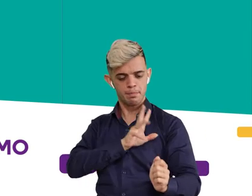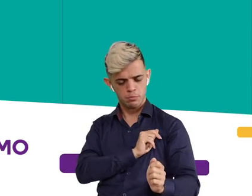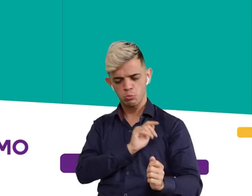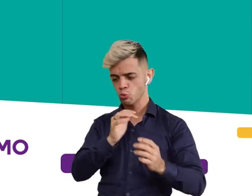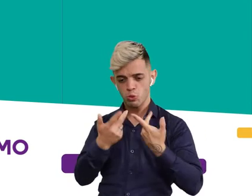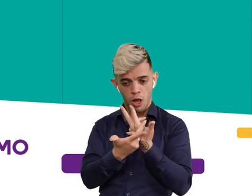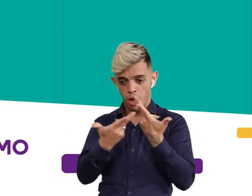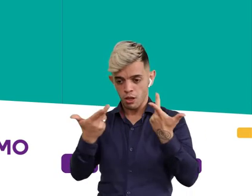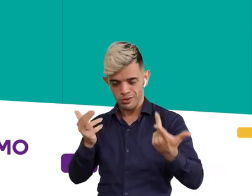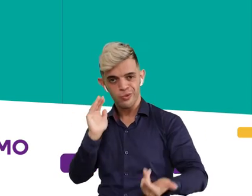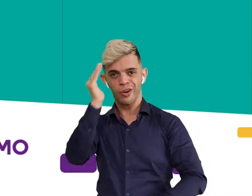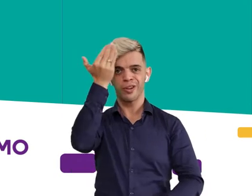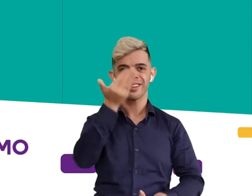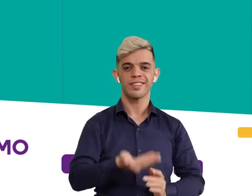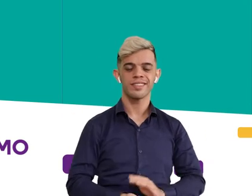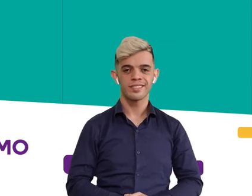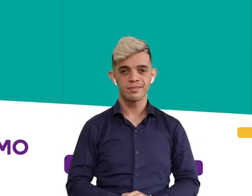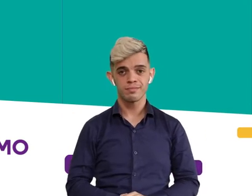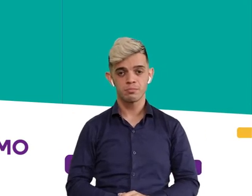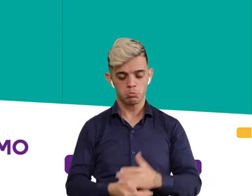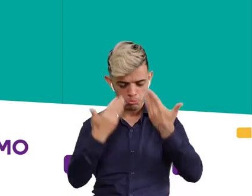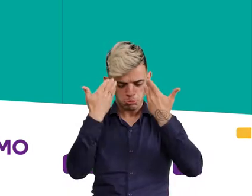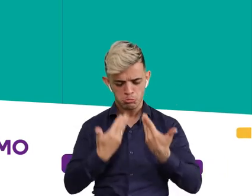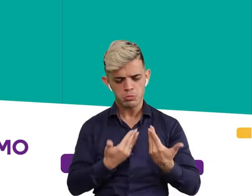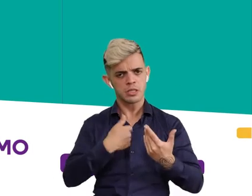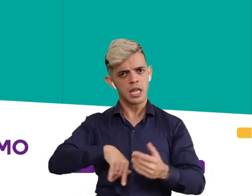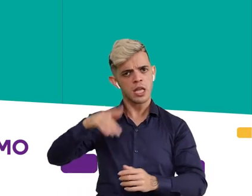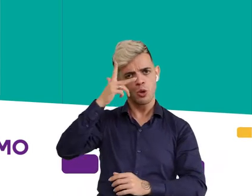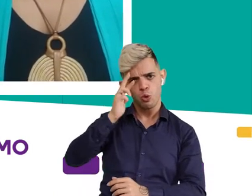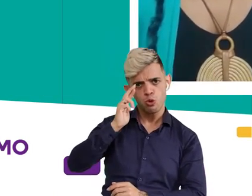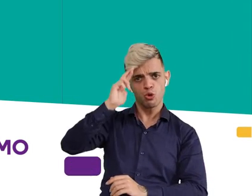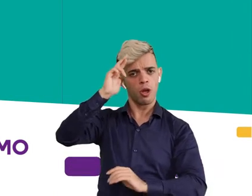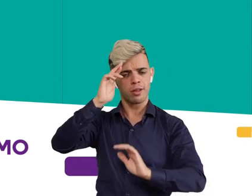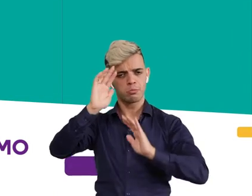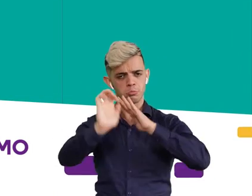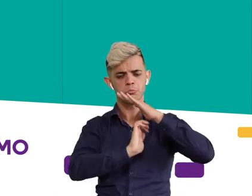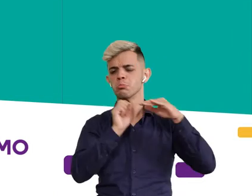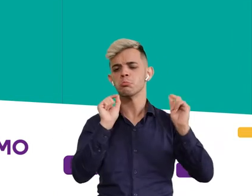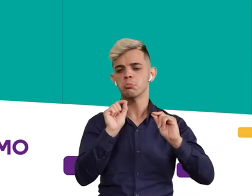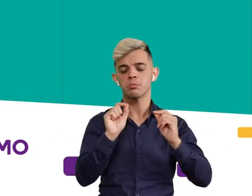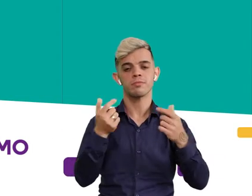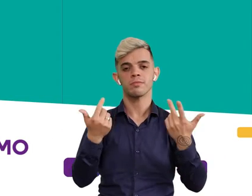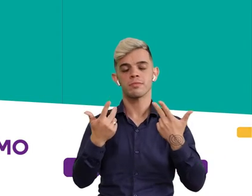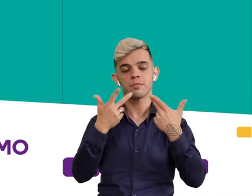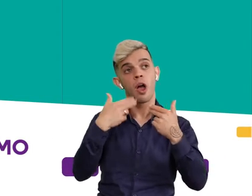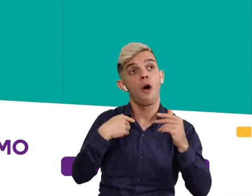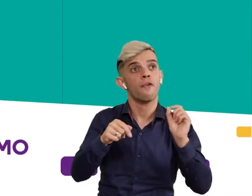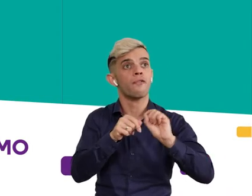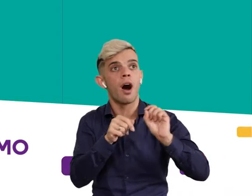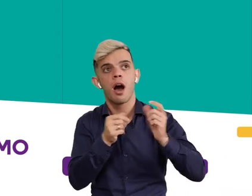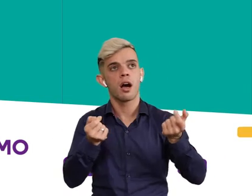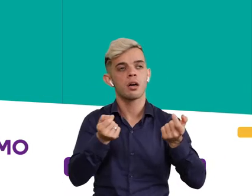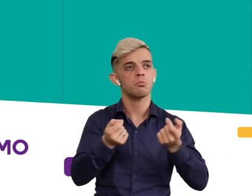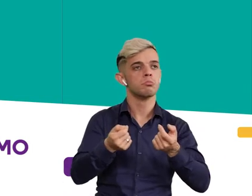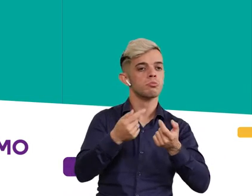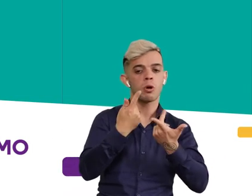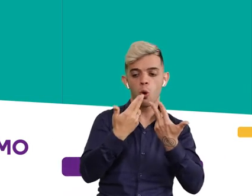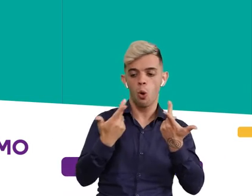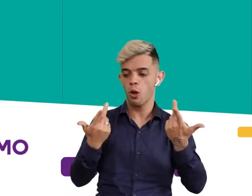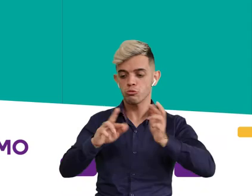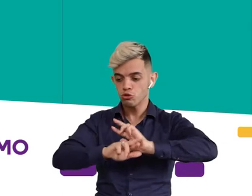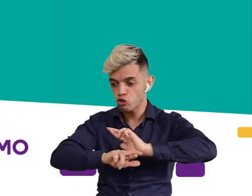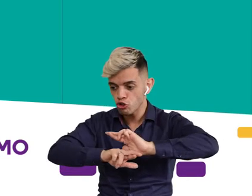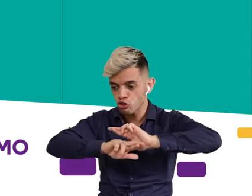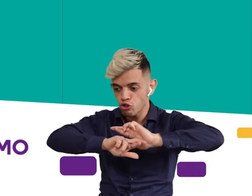Empreenda com paixão e as coisas realmente acontecem. Ser empreendedora para mim é fazer